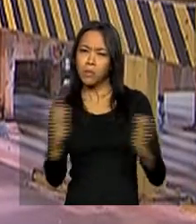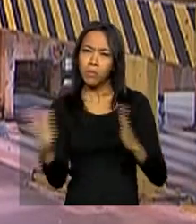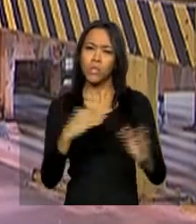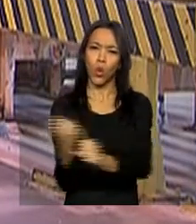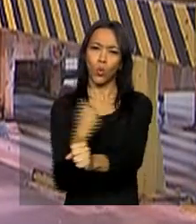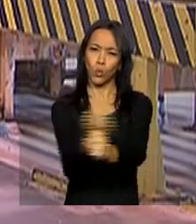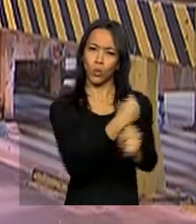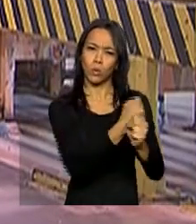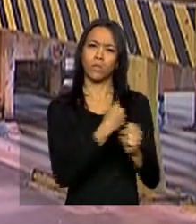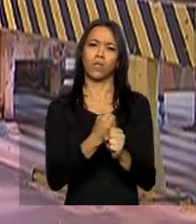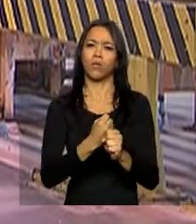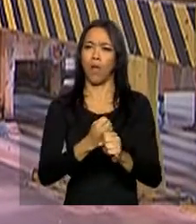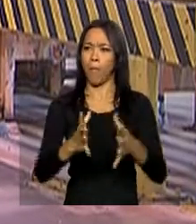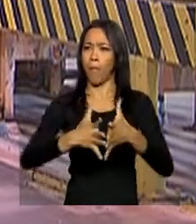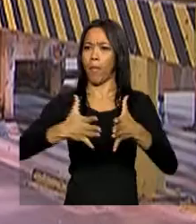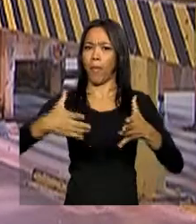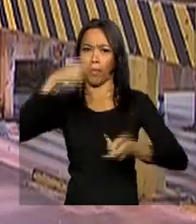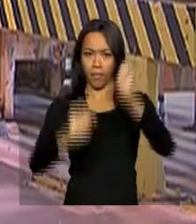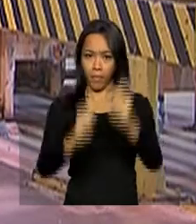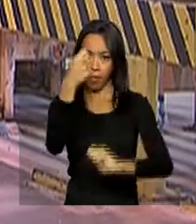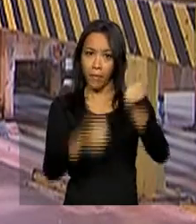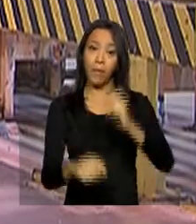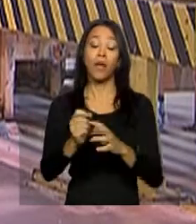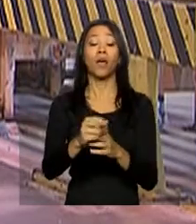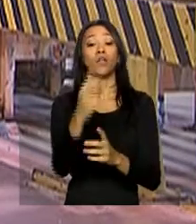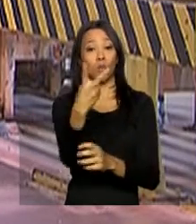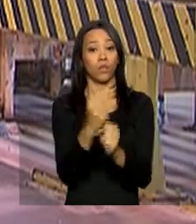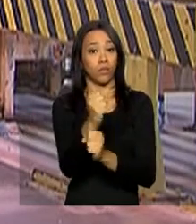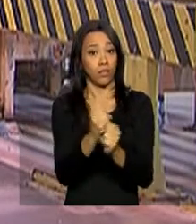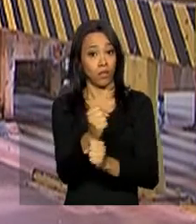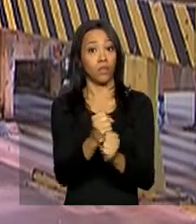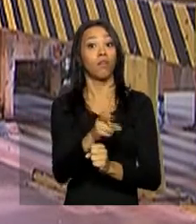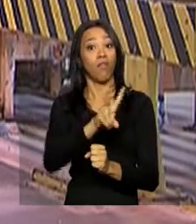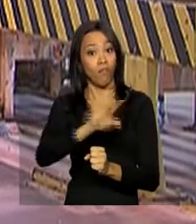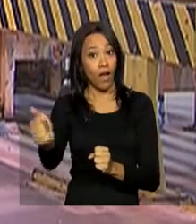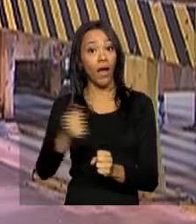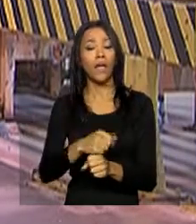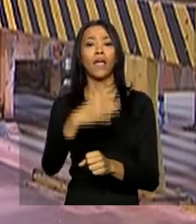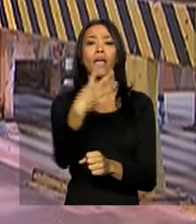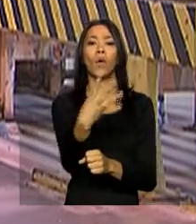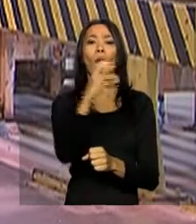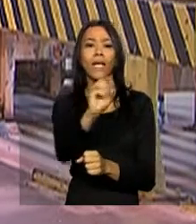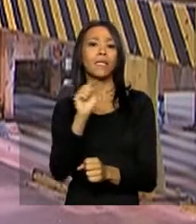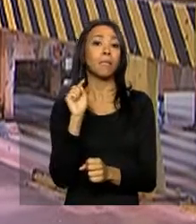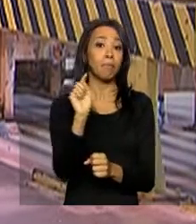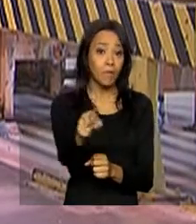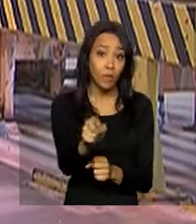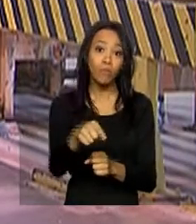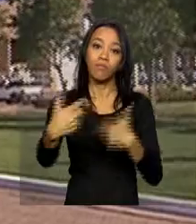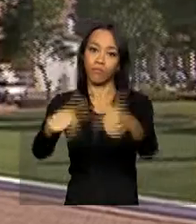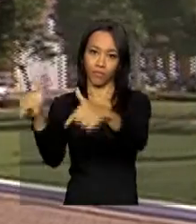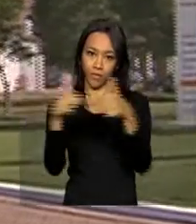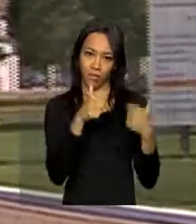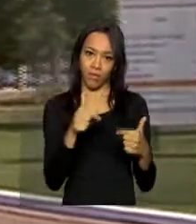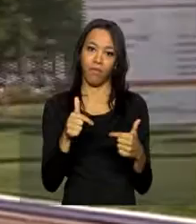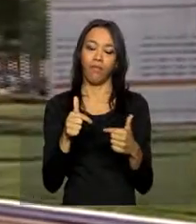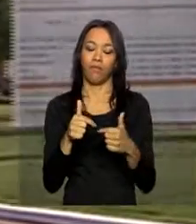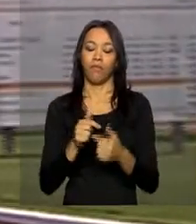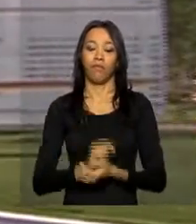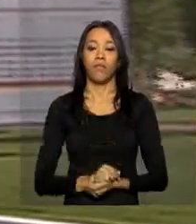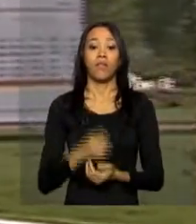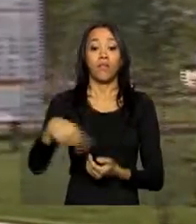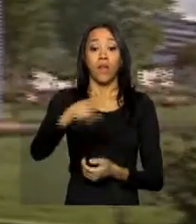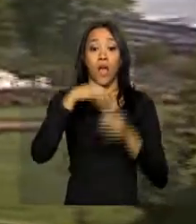menos dois anos, segundo a empresa, devem ser gerados aproximadamente 40 mil empregos diretos e indiretos. A energia